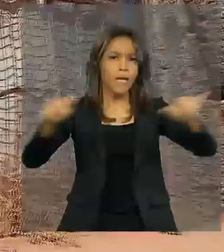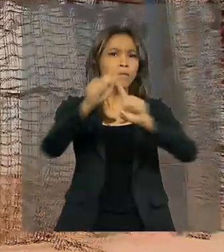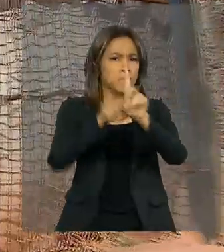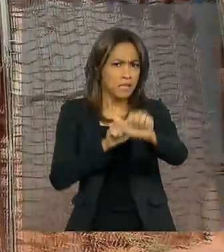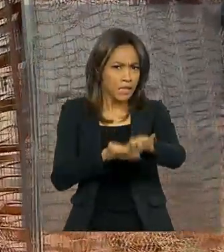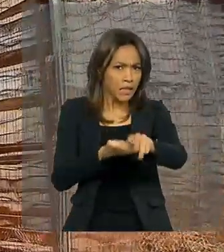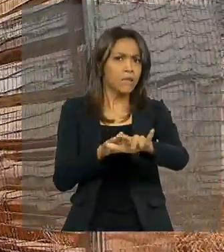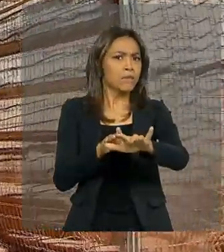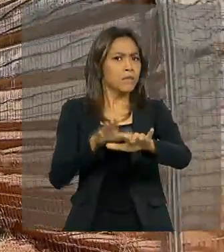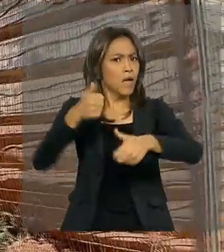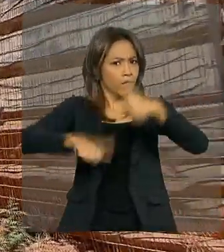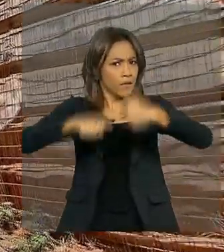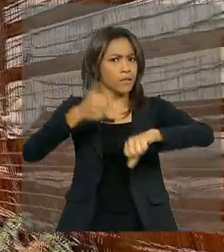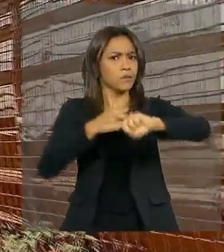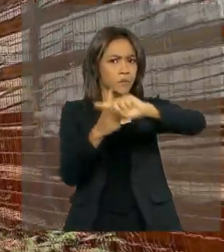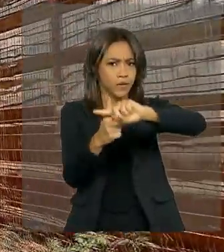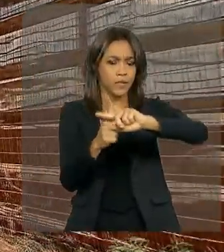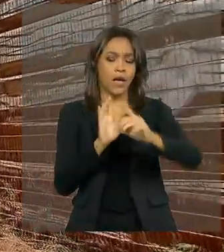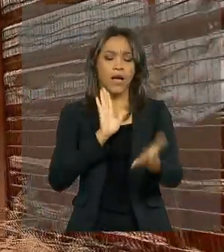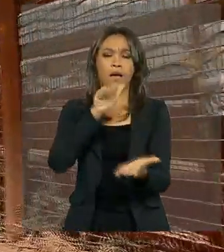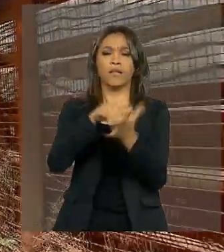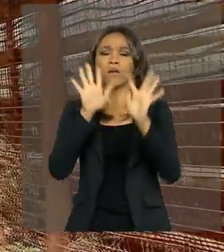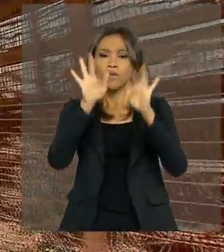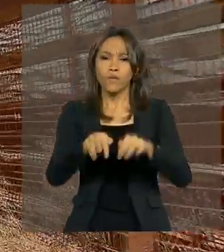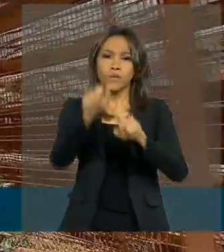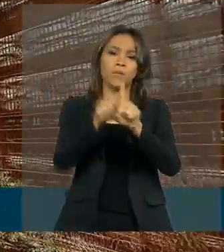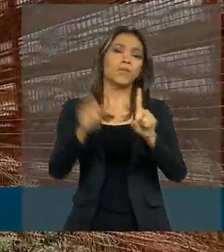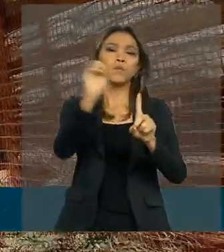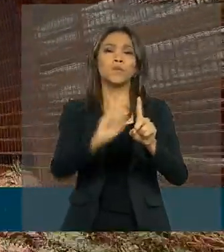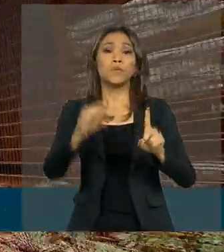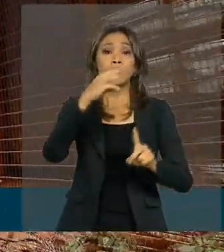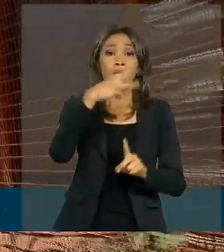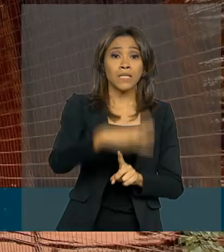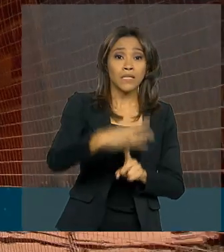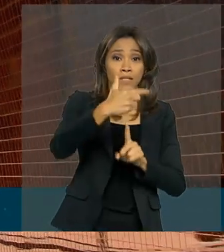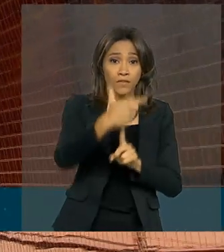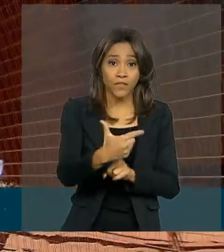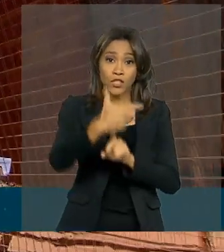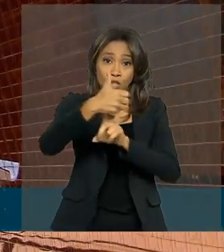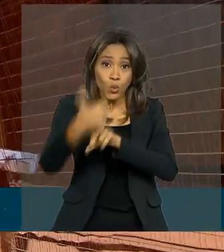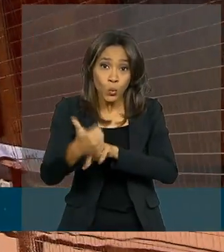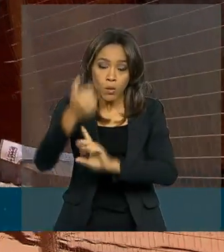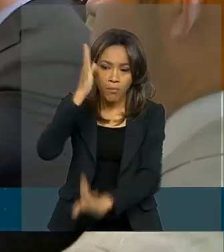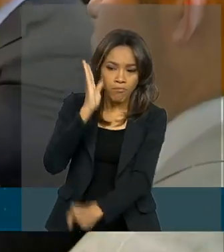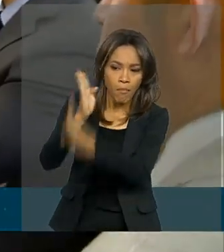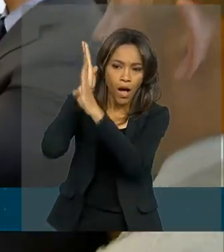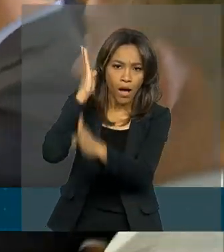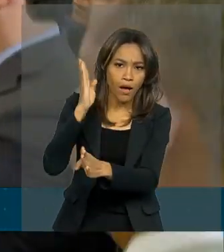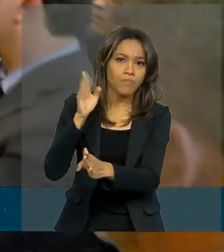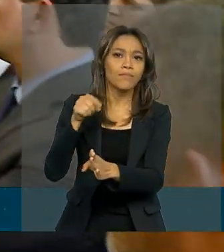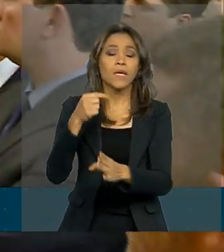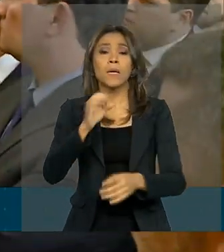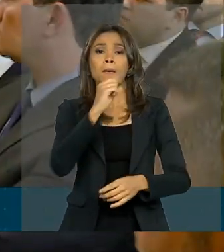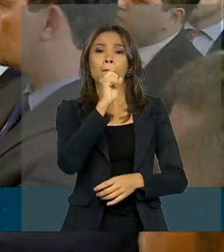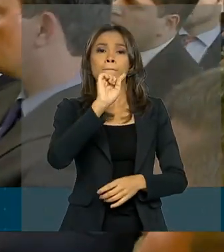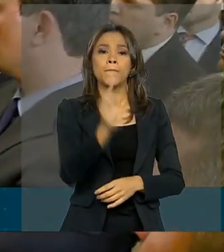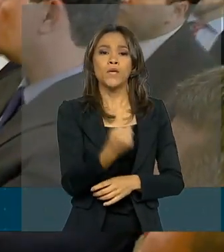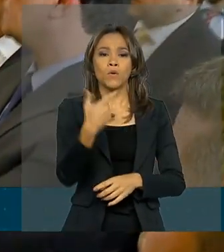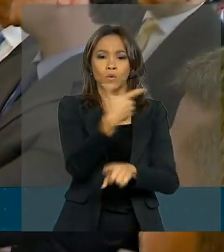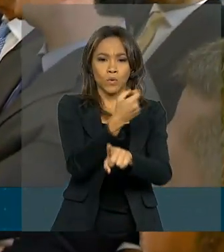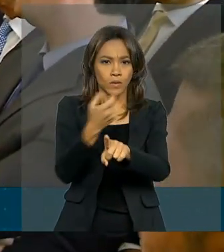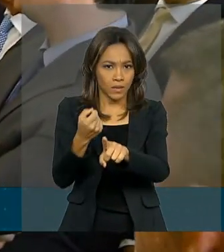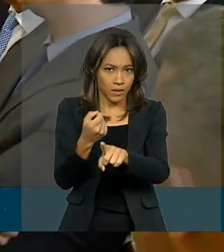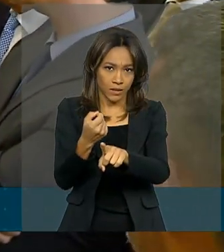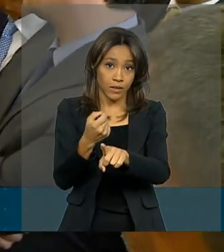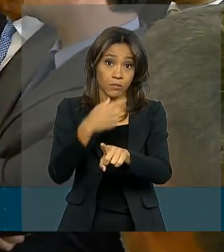positivo. Até o fim do mês de outubro, foram 321 operações deflagradas, 1.260 pessoas